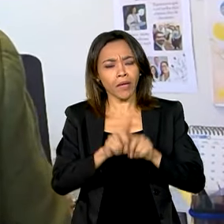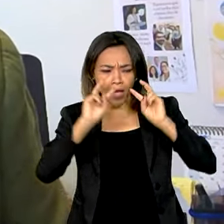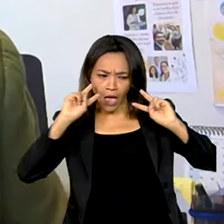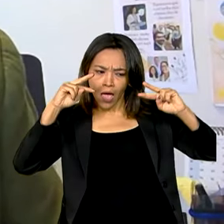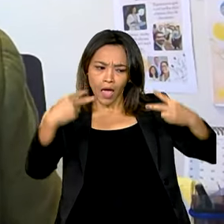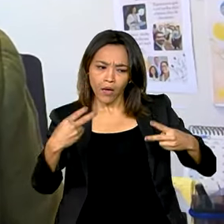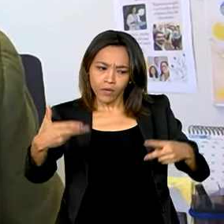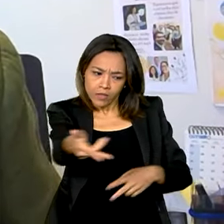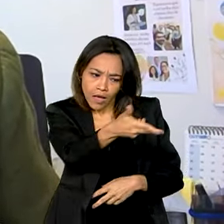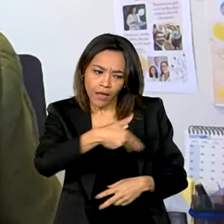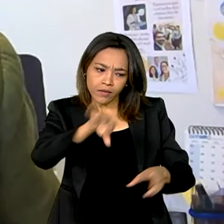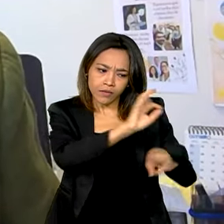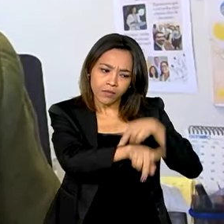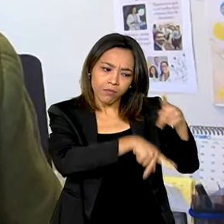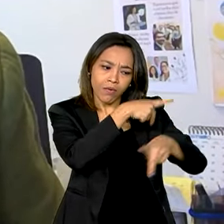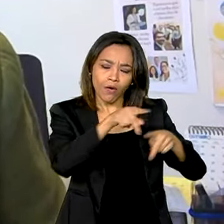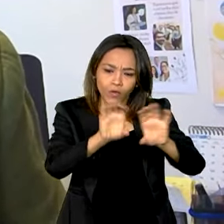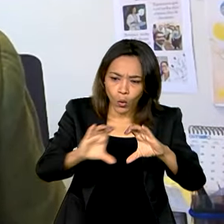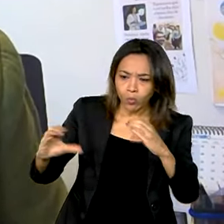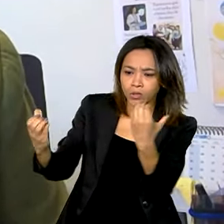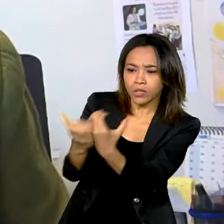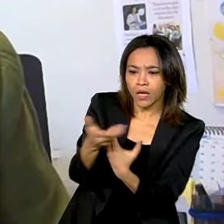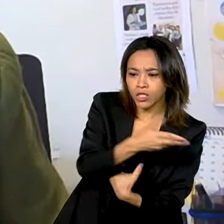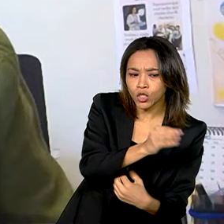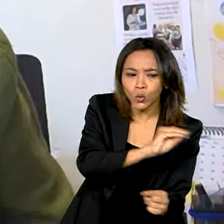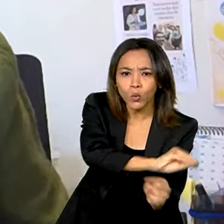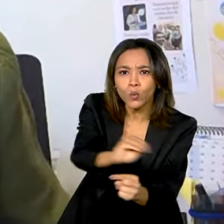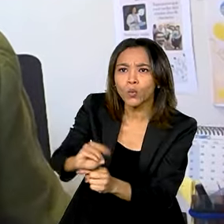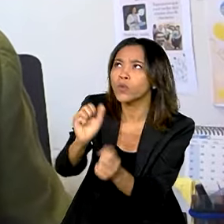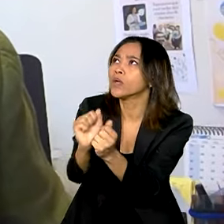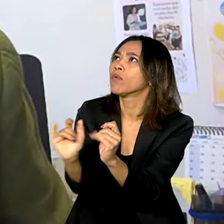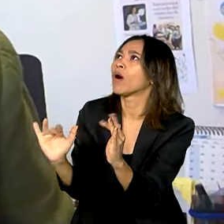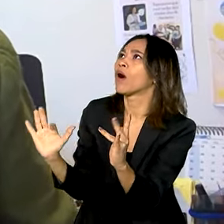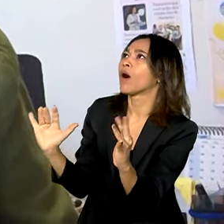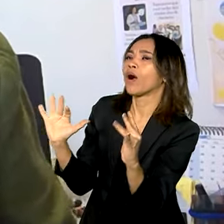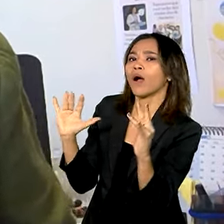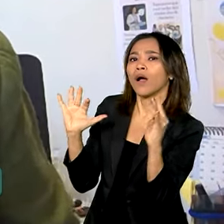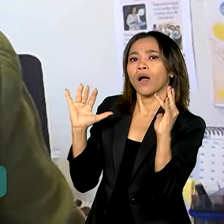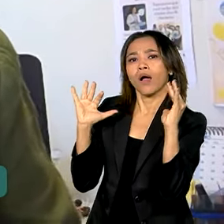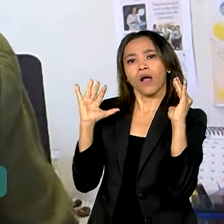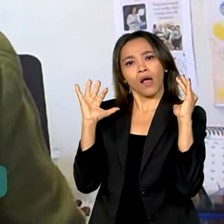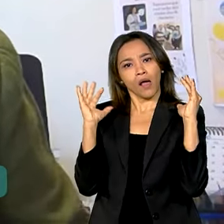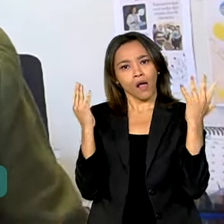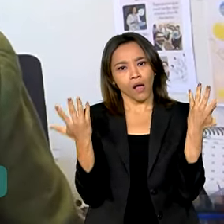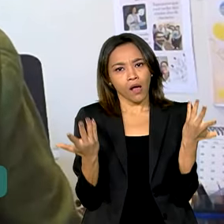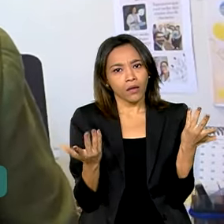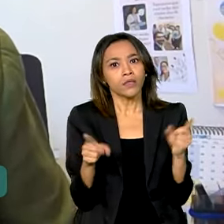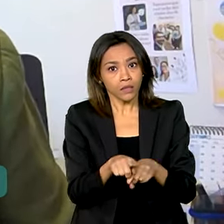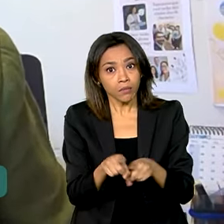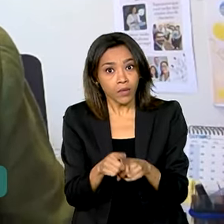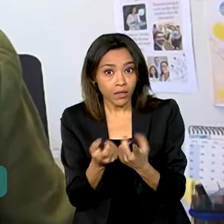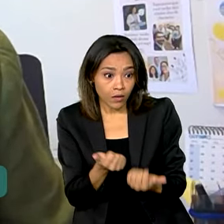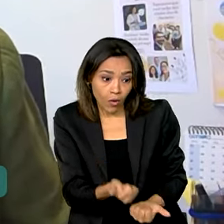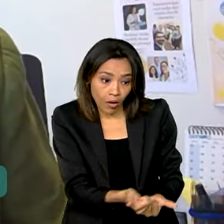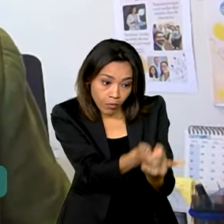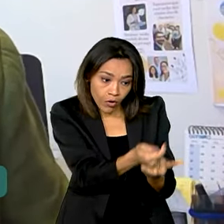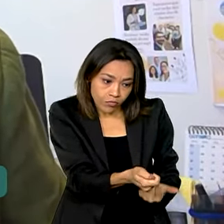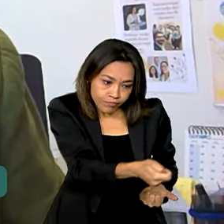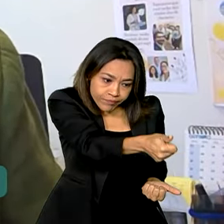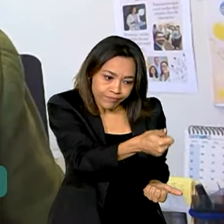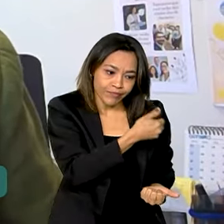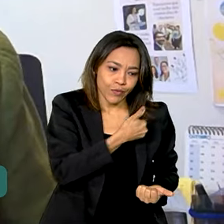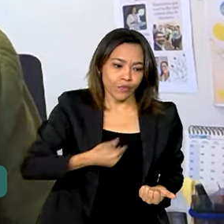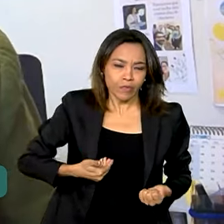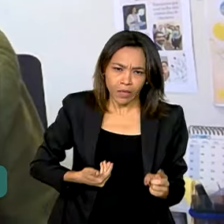esses povos e comunidades que vêm fazendo a conservação e também um aporte para que possam continuar fazendo essa